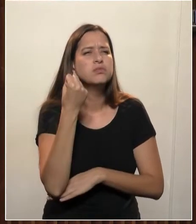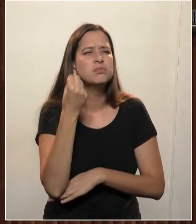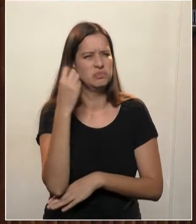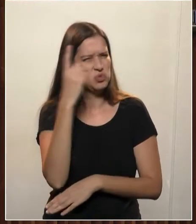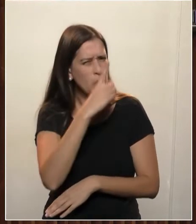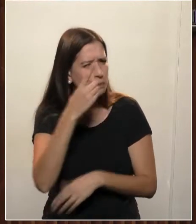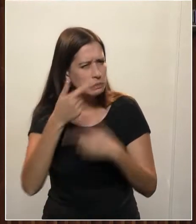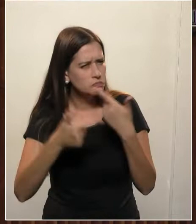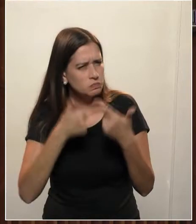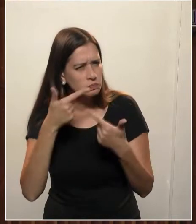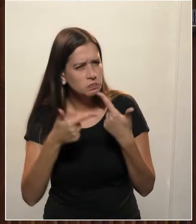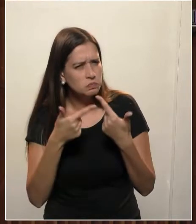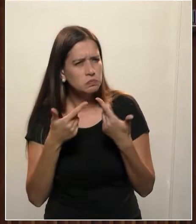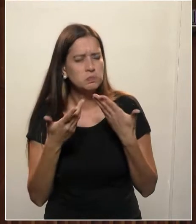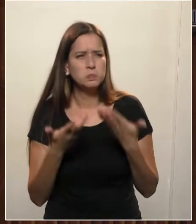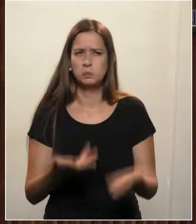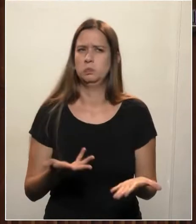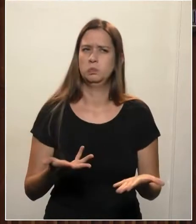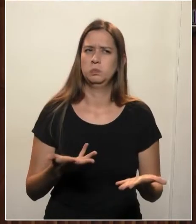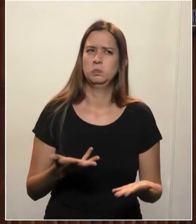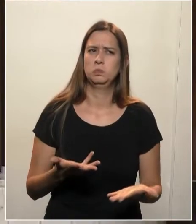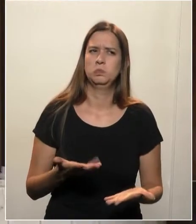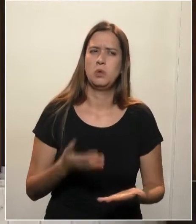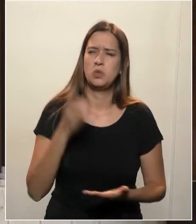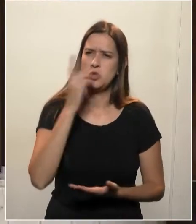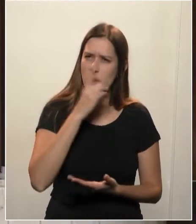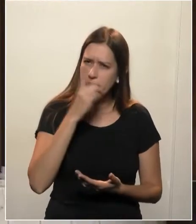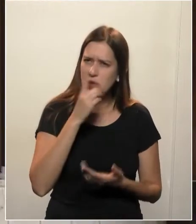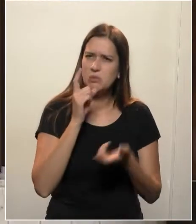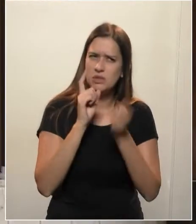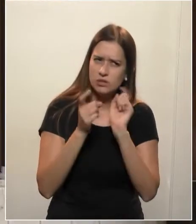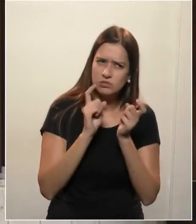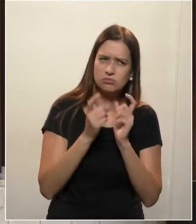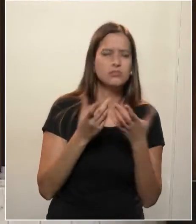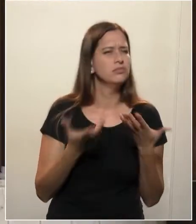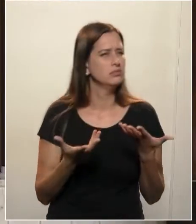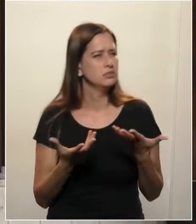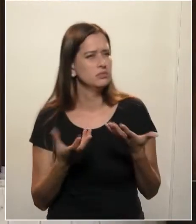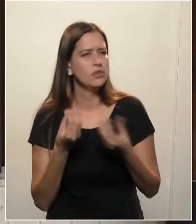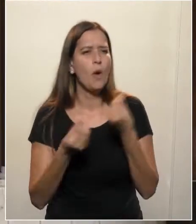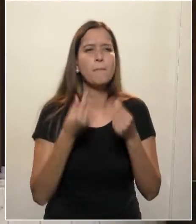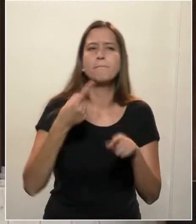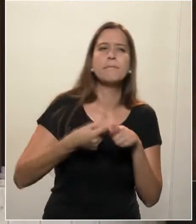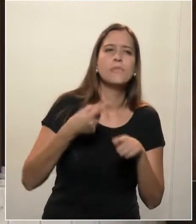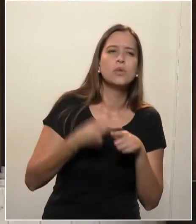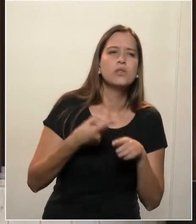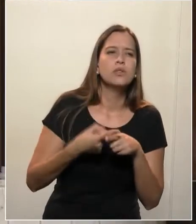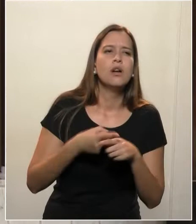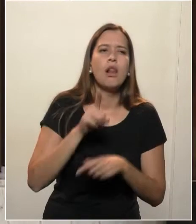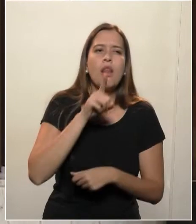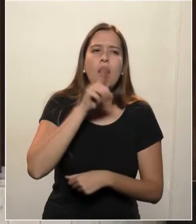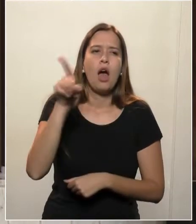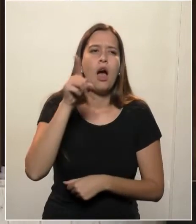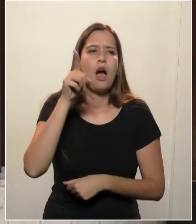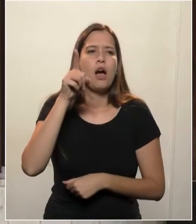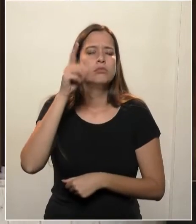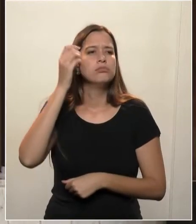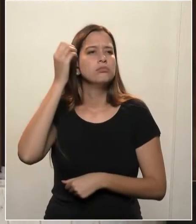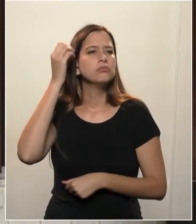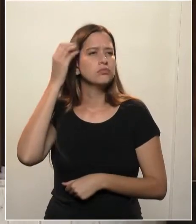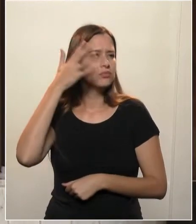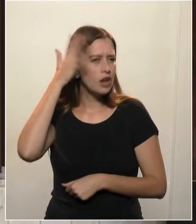Num domingo se reúne. E não é porque os Estados Unidos lá, o Trump está preocupado muito com a população também, não.